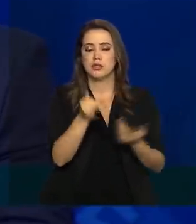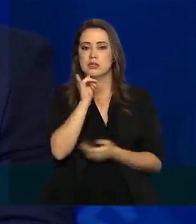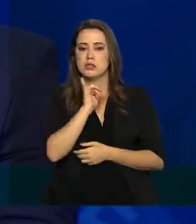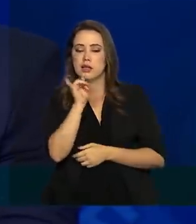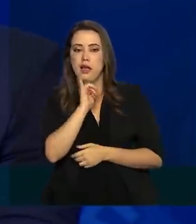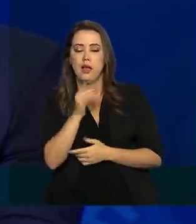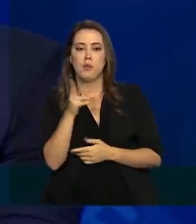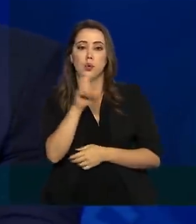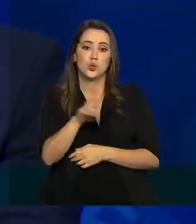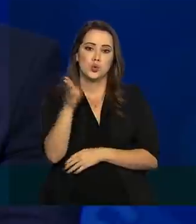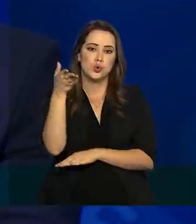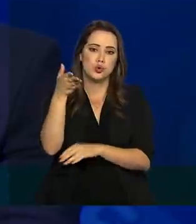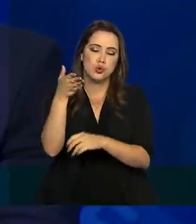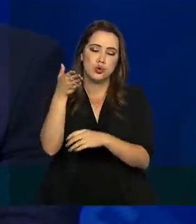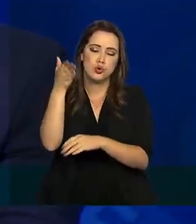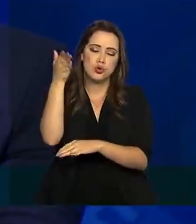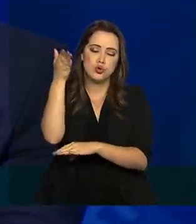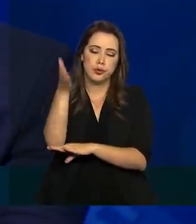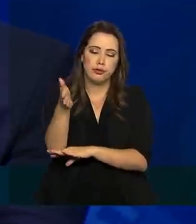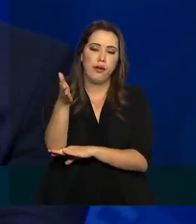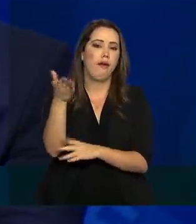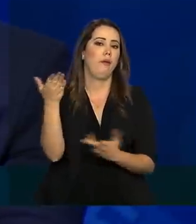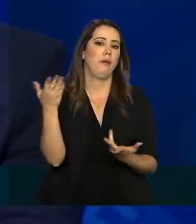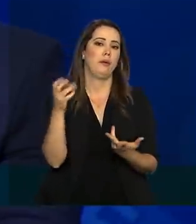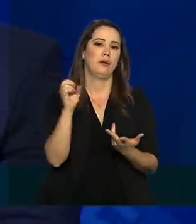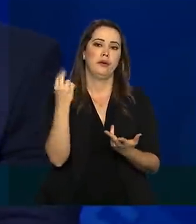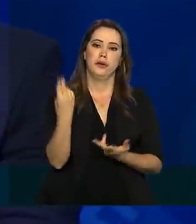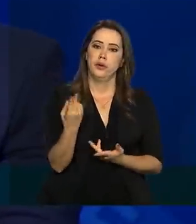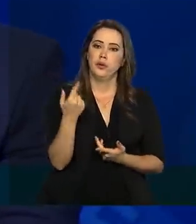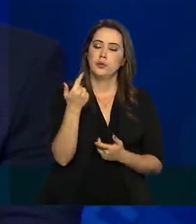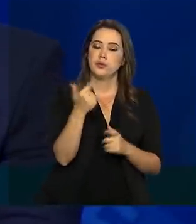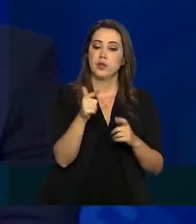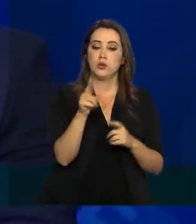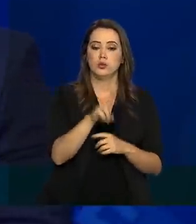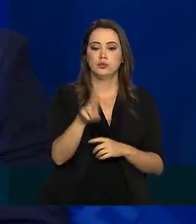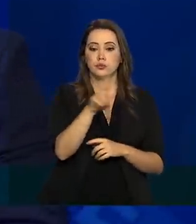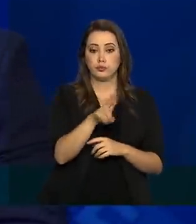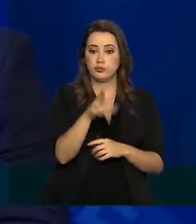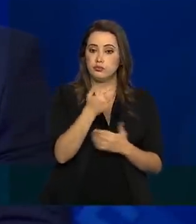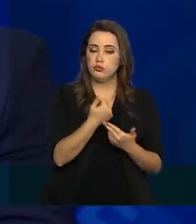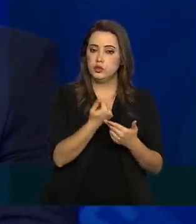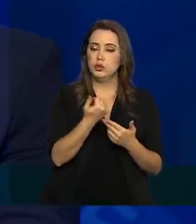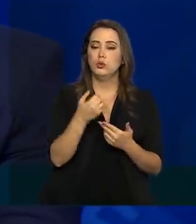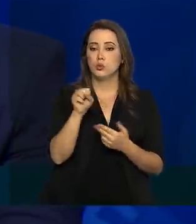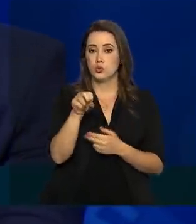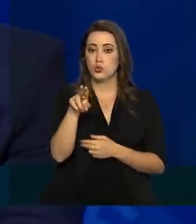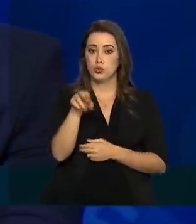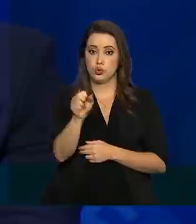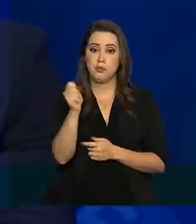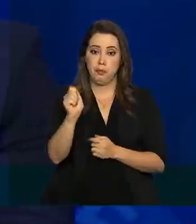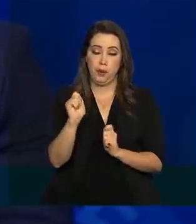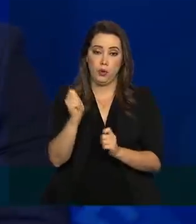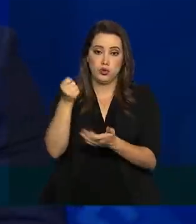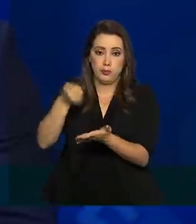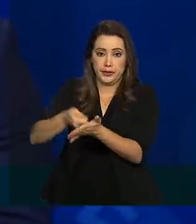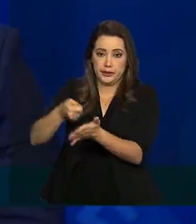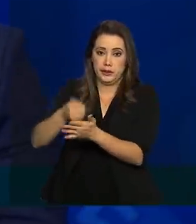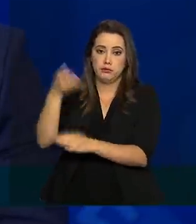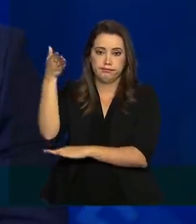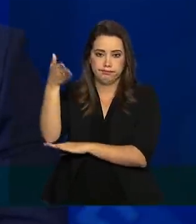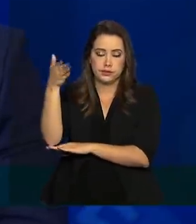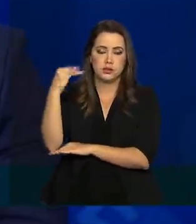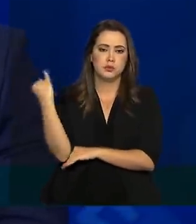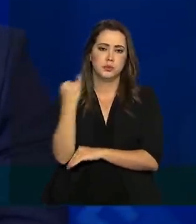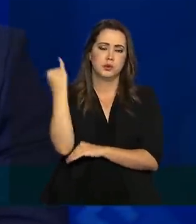hotéis e tudo mais, que a gente disponibiliza, tem várias cidades já utilizando o recurso do SUS para isso. E é importante esse dado,